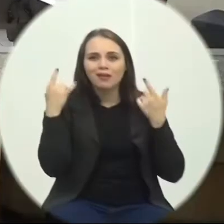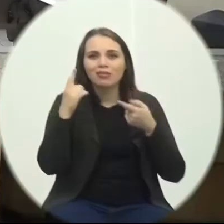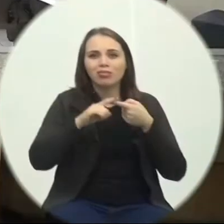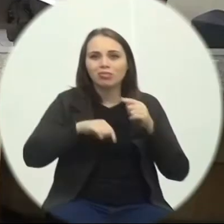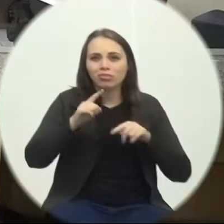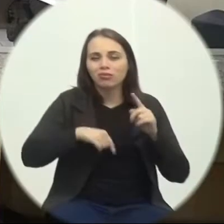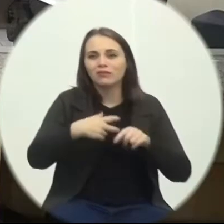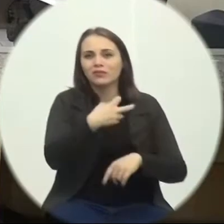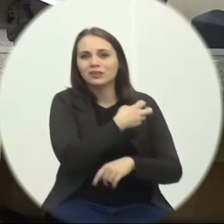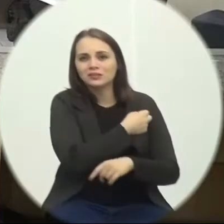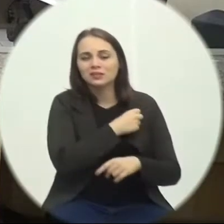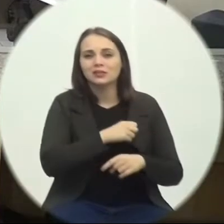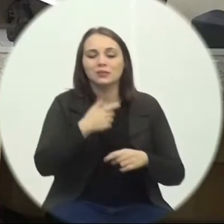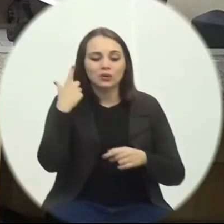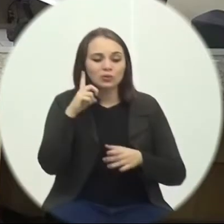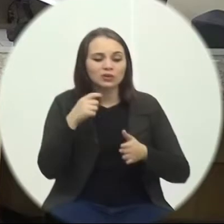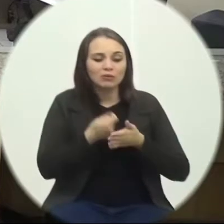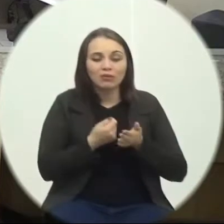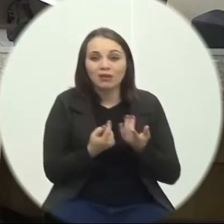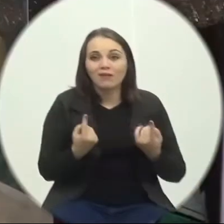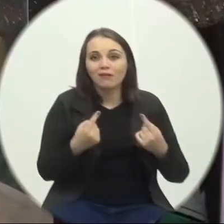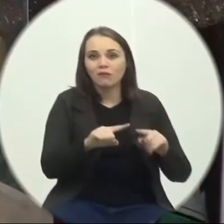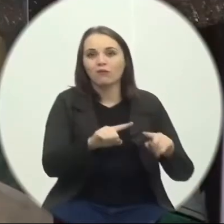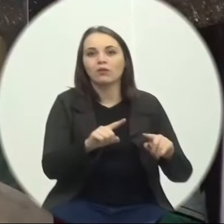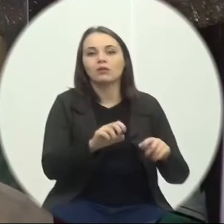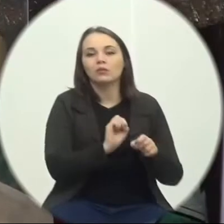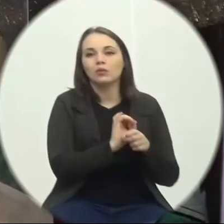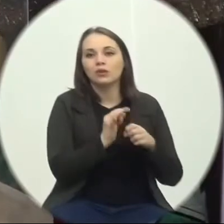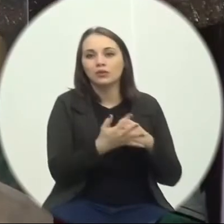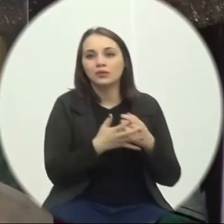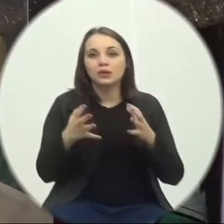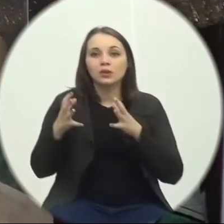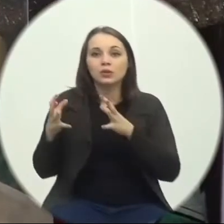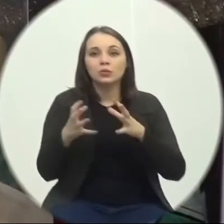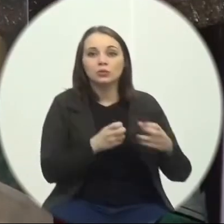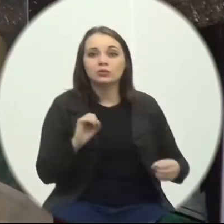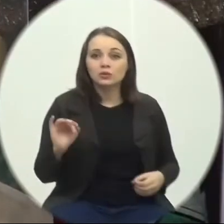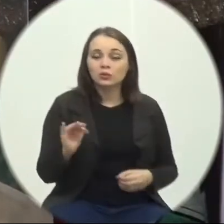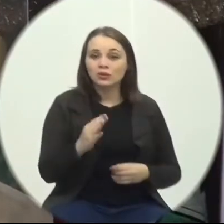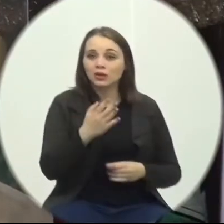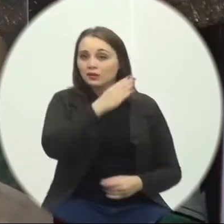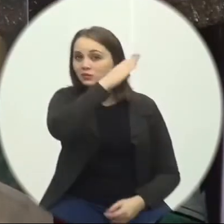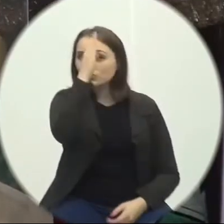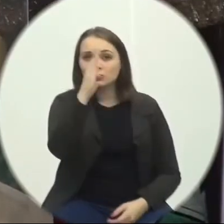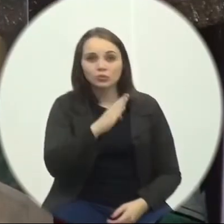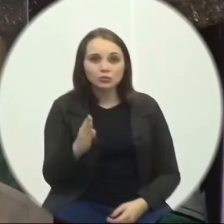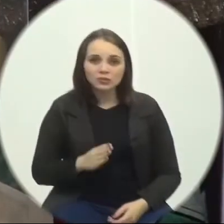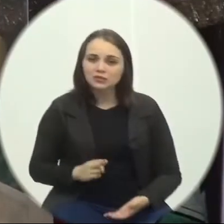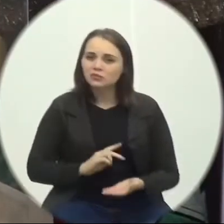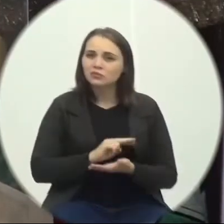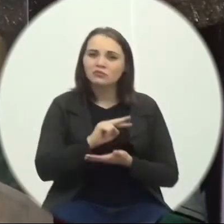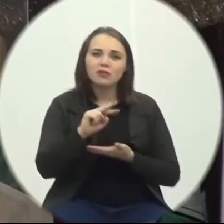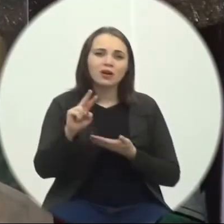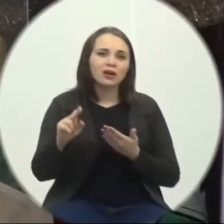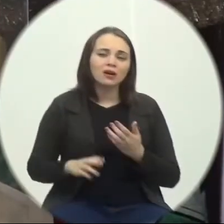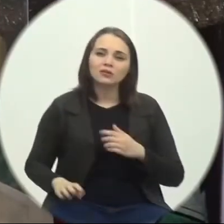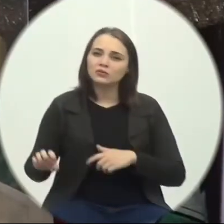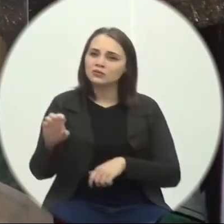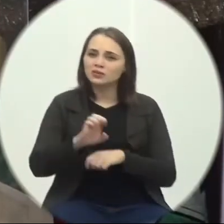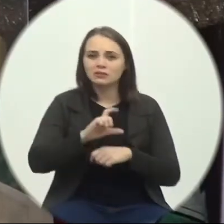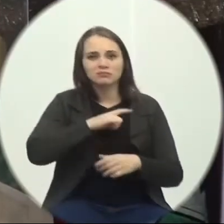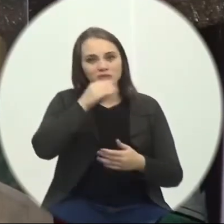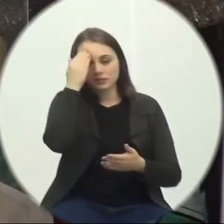vacina E etc E etc Isso ocorre A nível de Brasil Em vários estados E cidades Com certeza